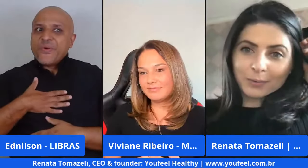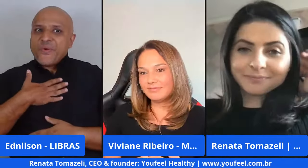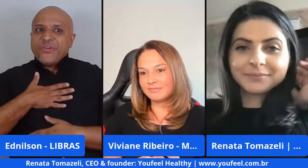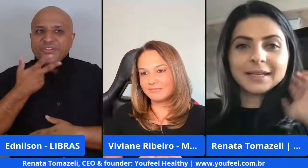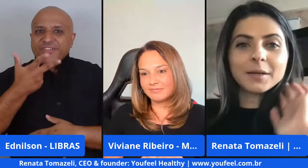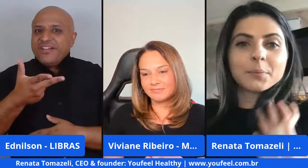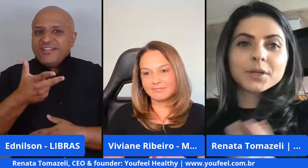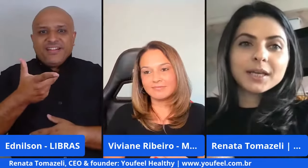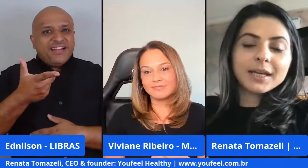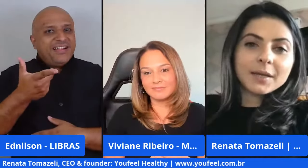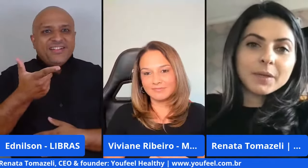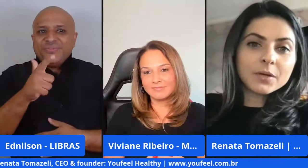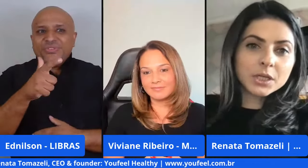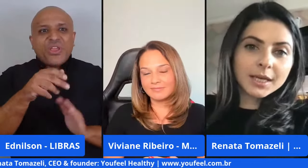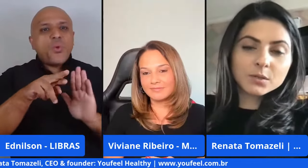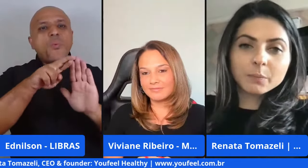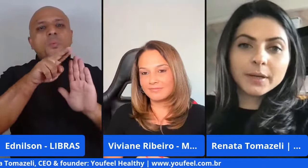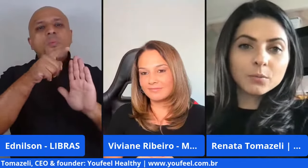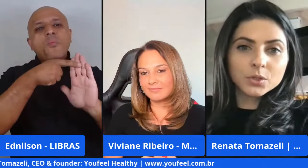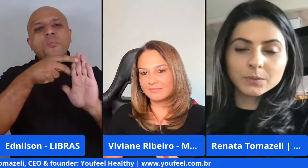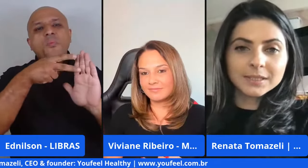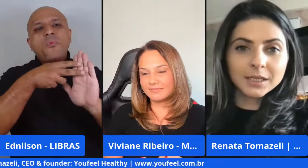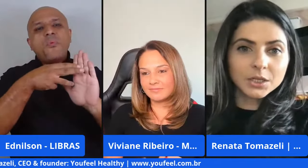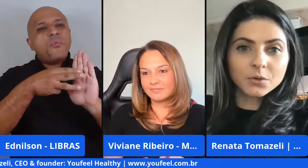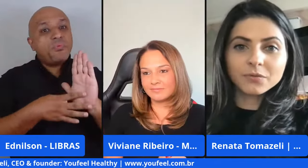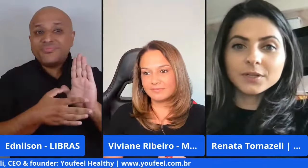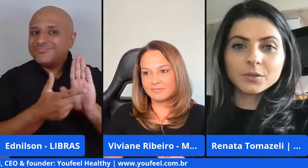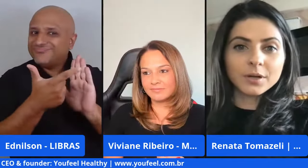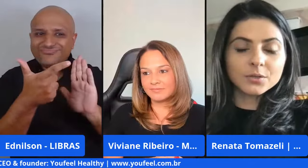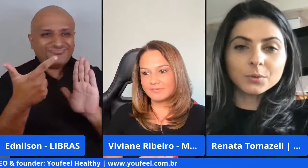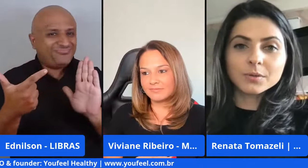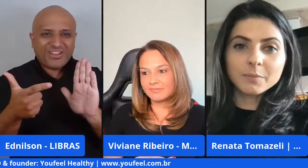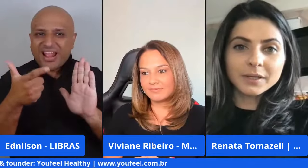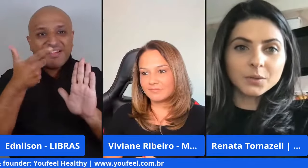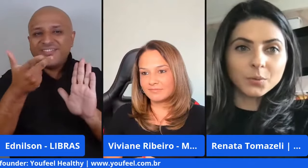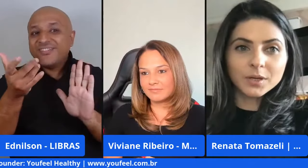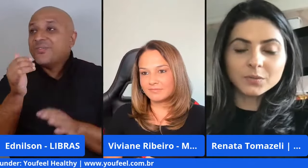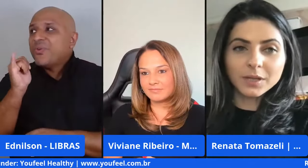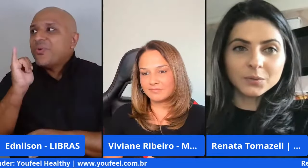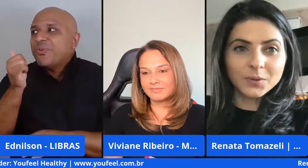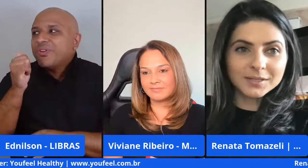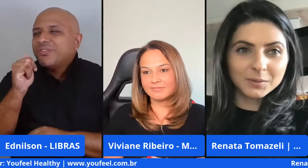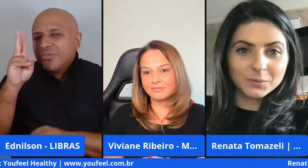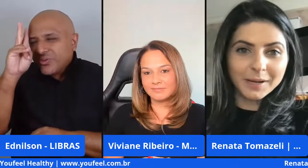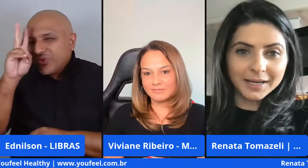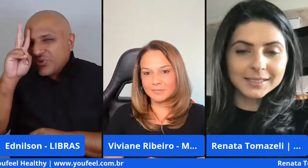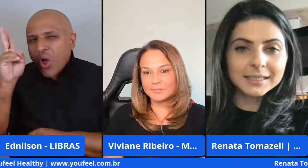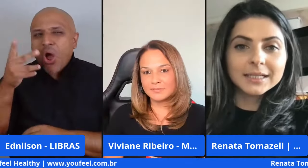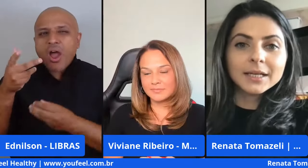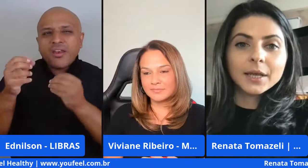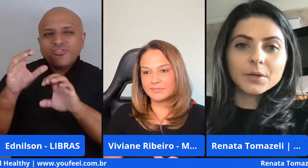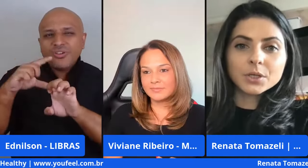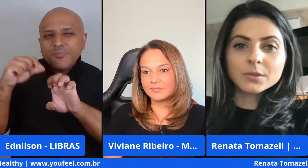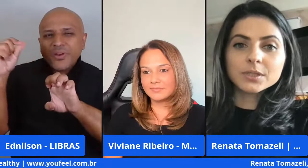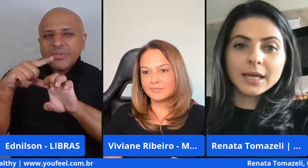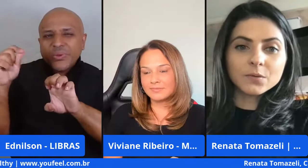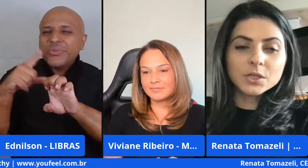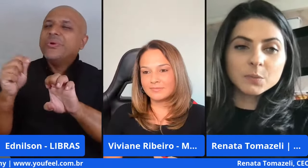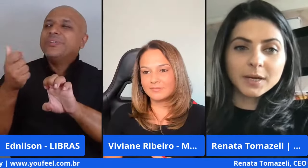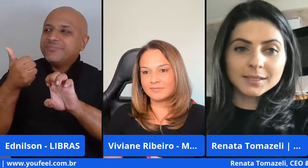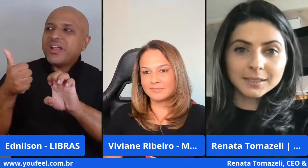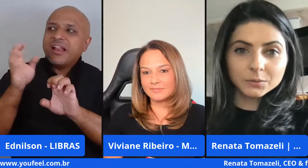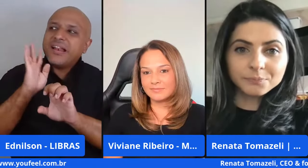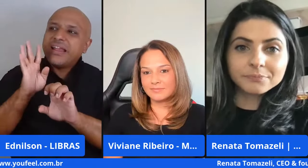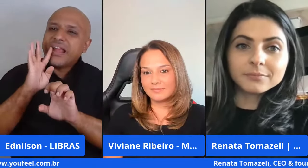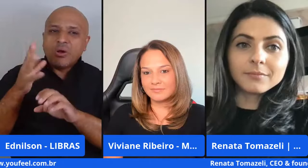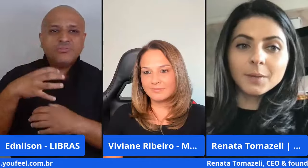um manual né porque eu acho que é super útil assim a gente ouvir a história de outros empreendedores fundadores e tudo mais eu acho que isso serve